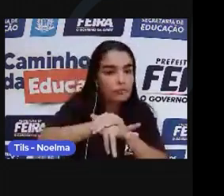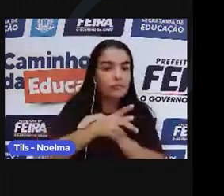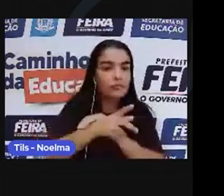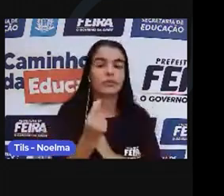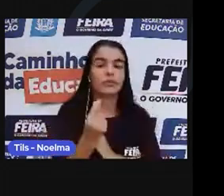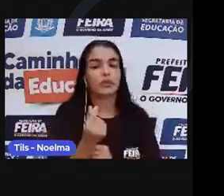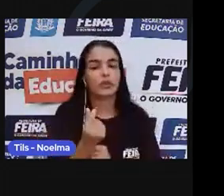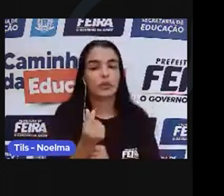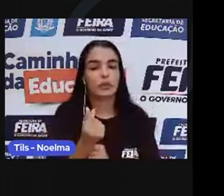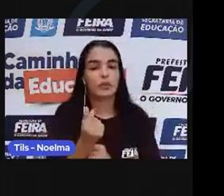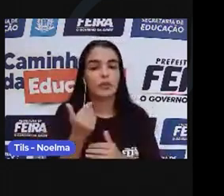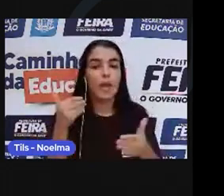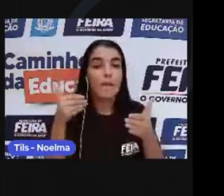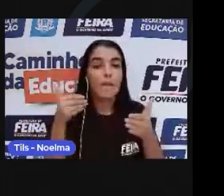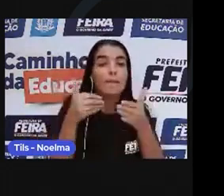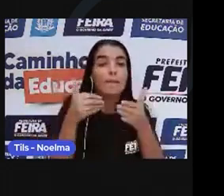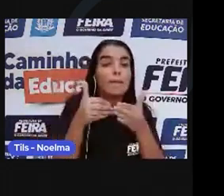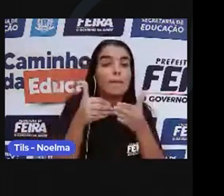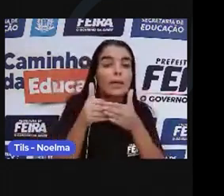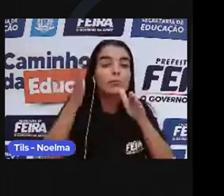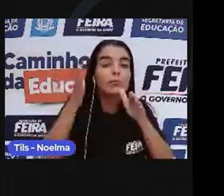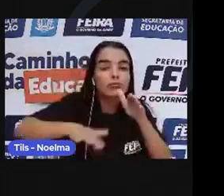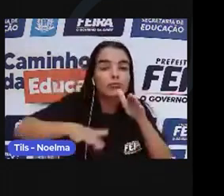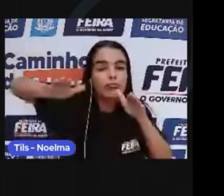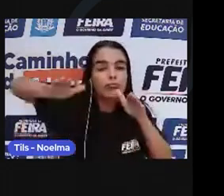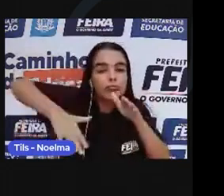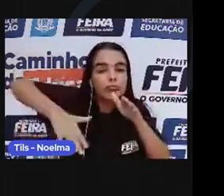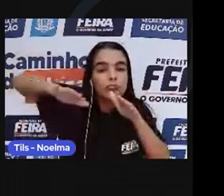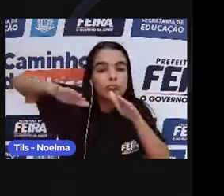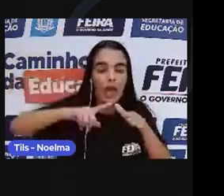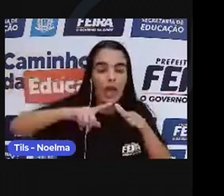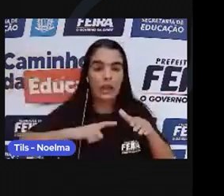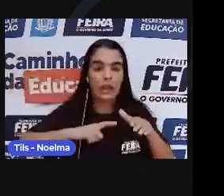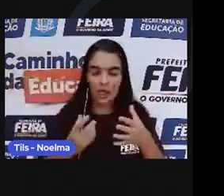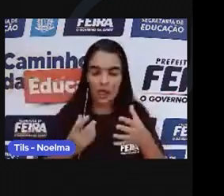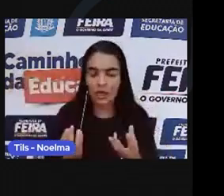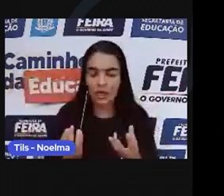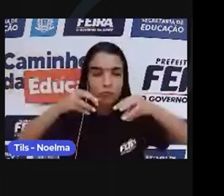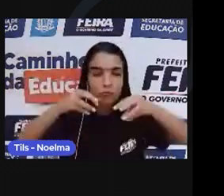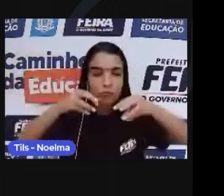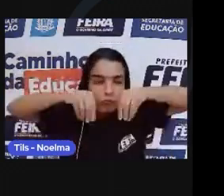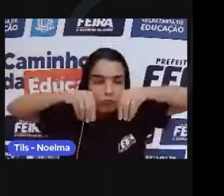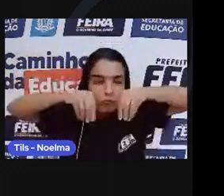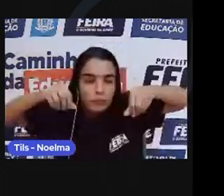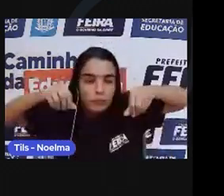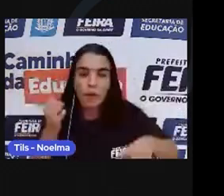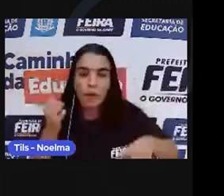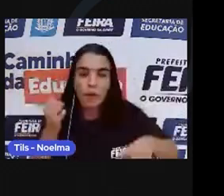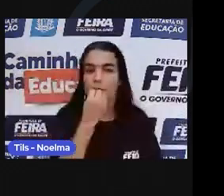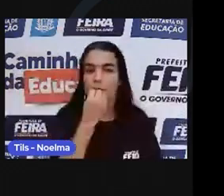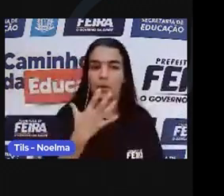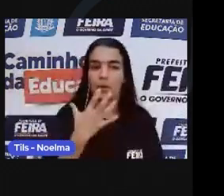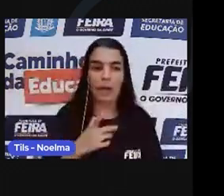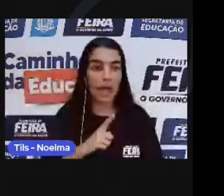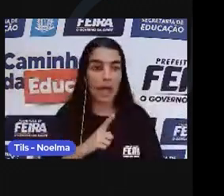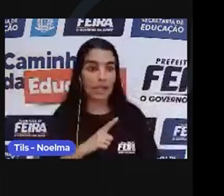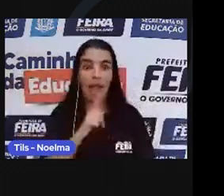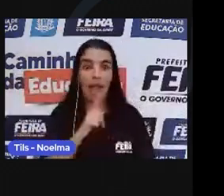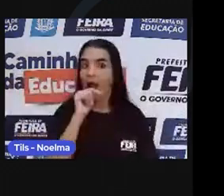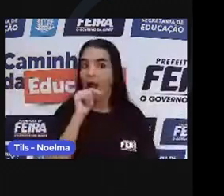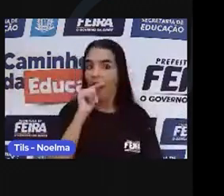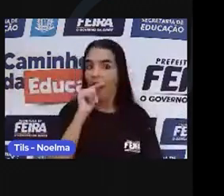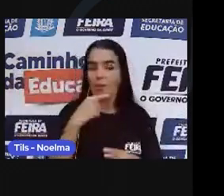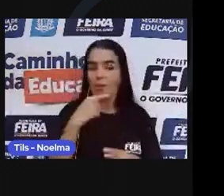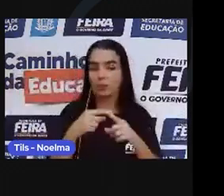mais próxima do litoral tinha um solo fértil e uma vasta rede hidrográfica que facilitava a comunicação